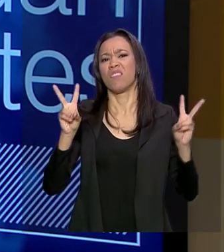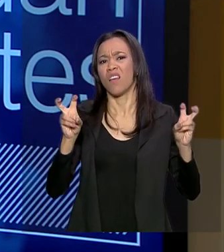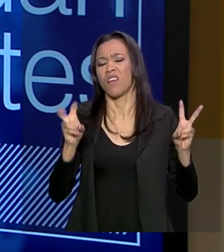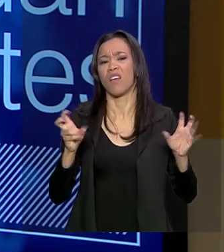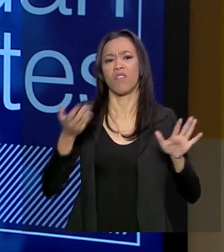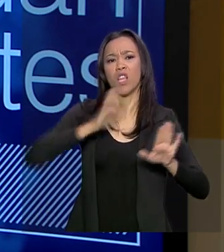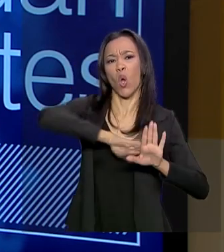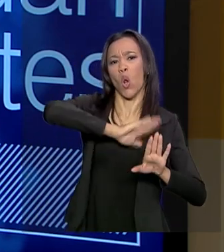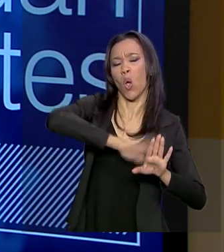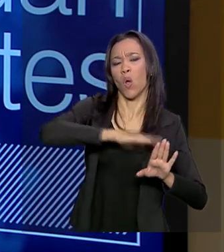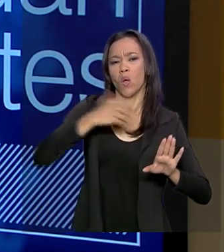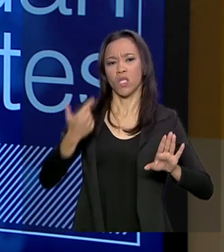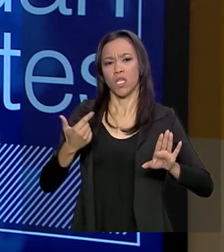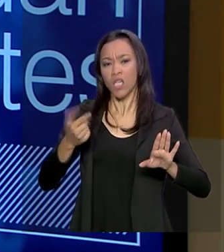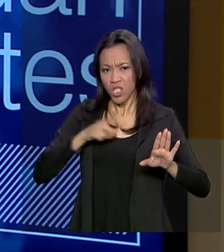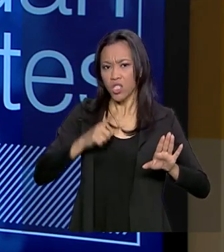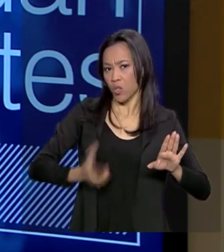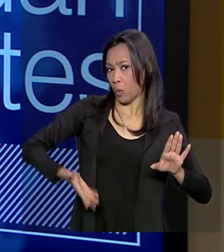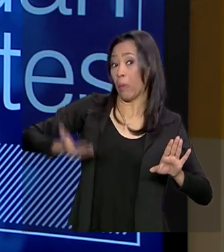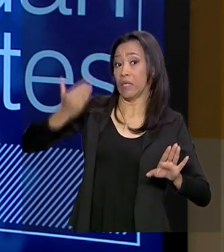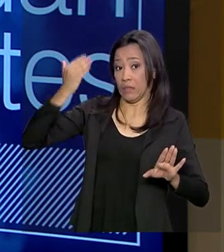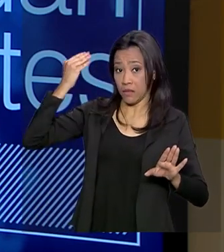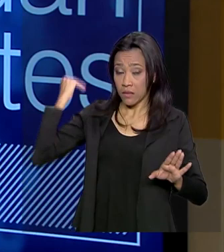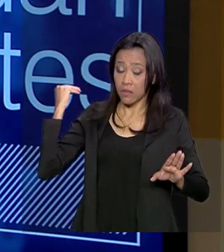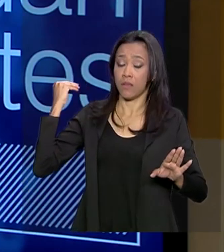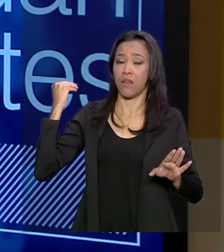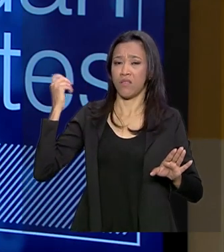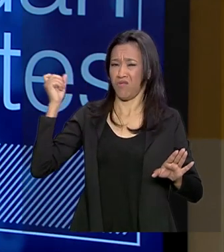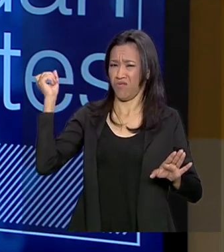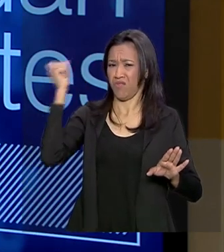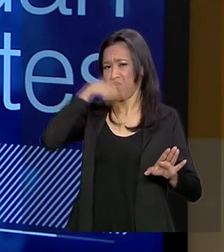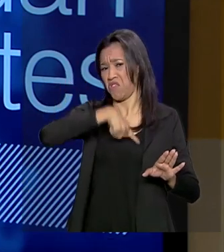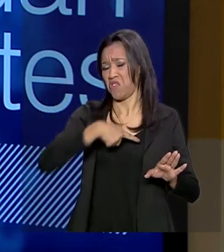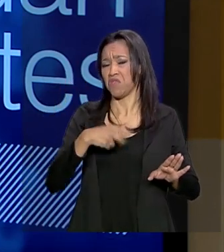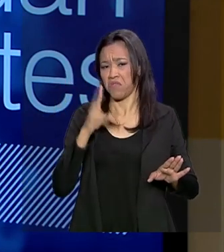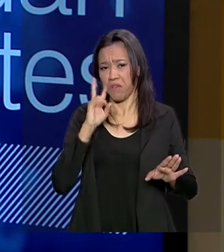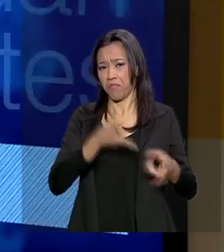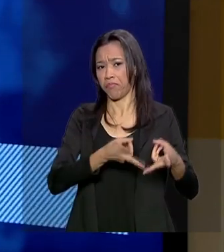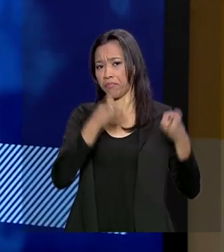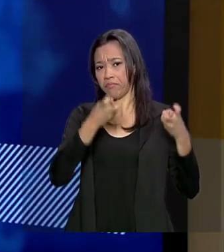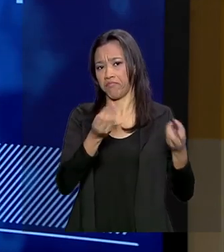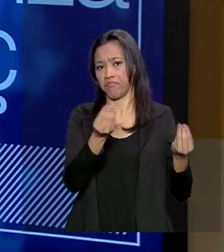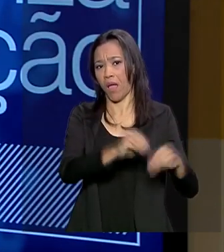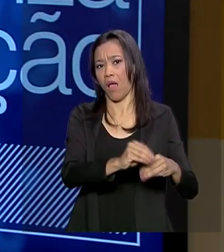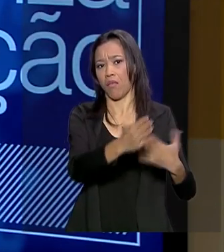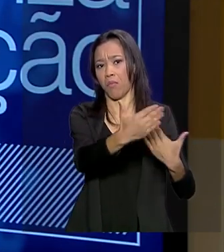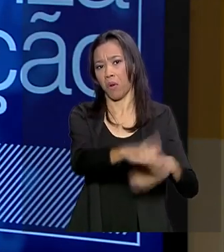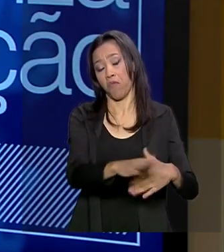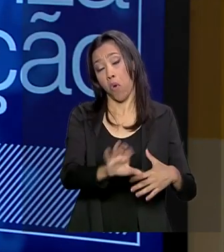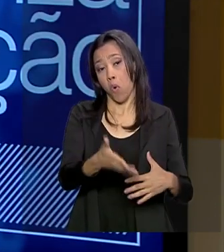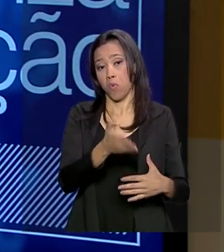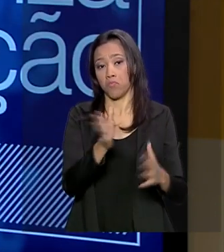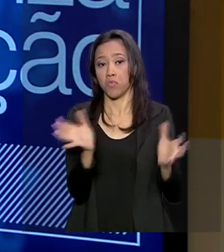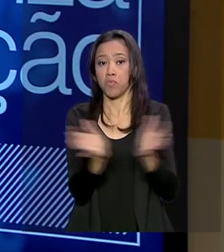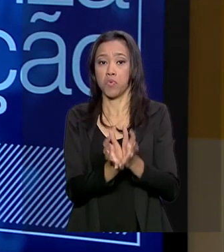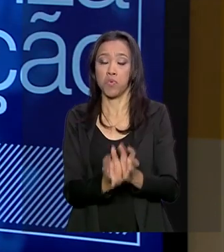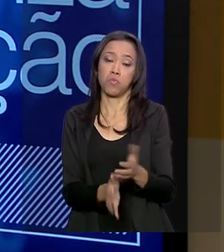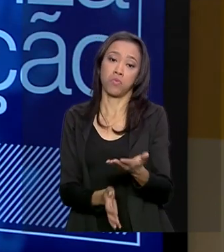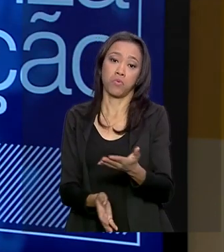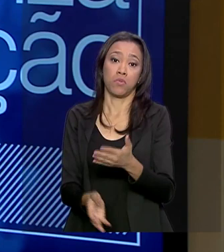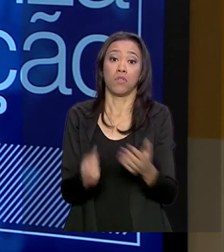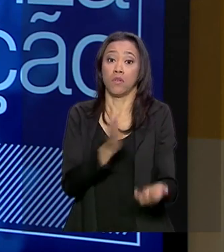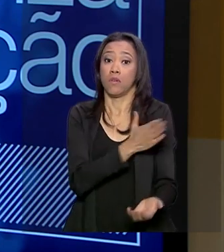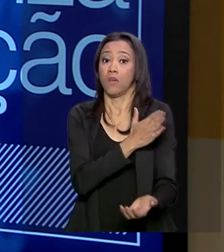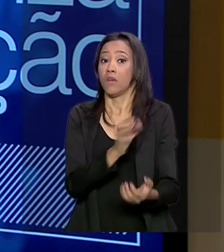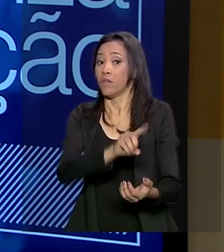ideológicas que você via no passado, dificilmente você vai ver para a esquerda e, tampouco, para a